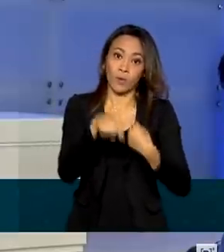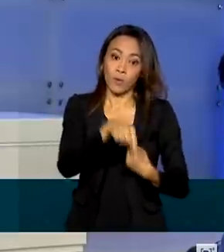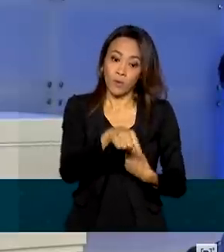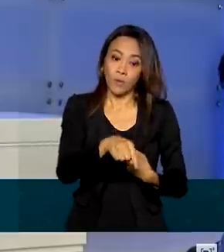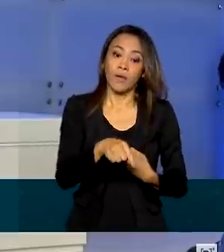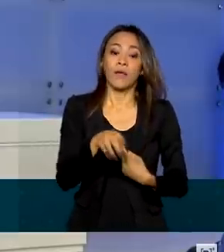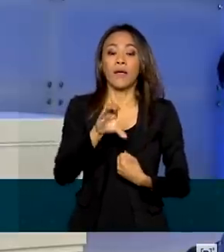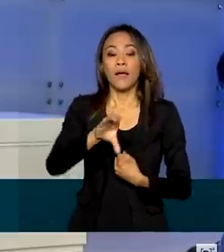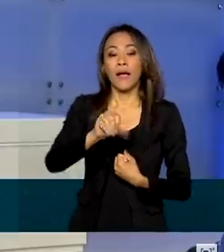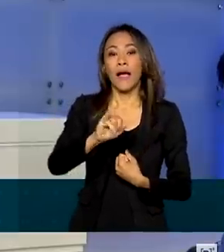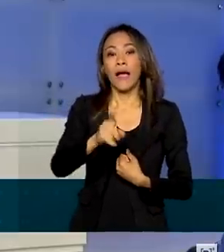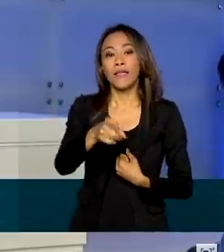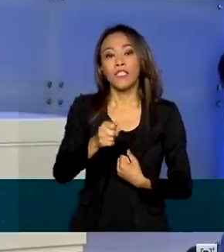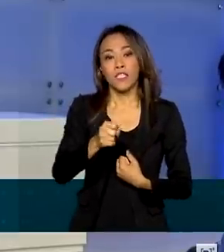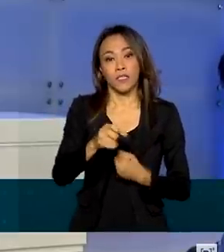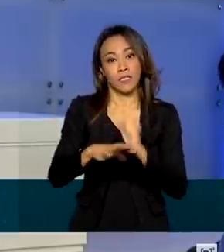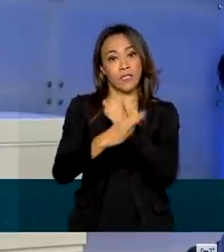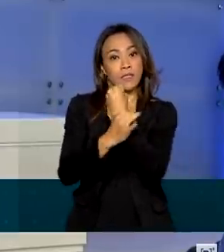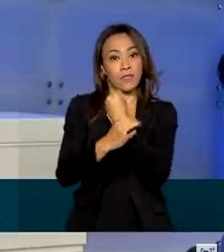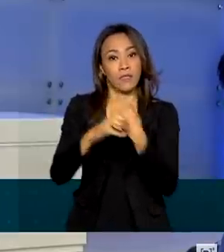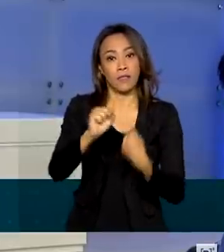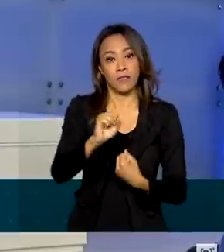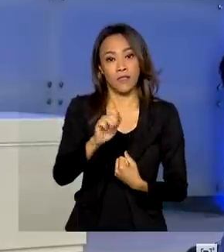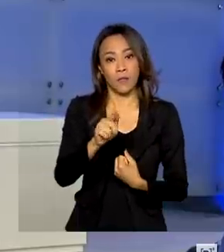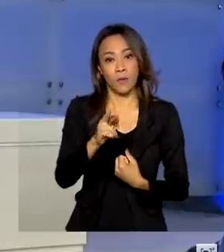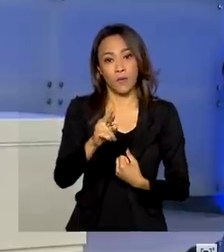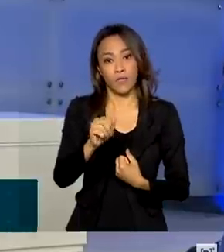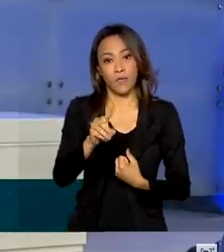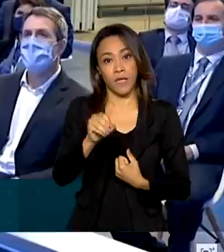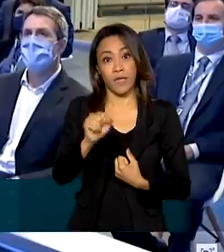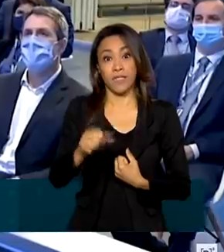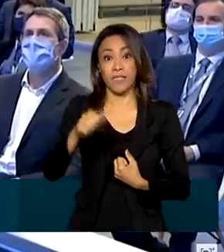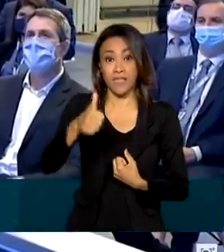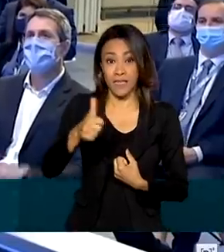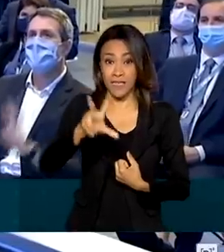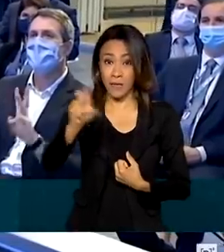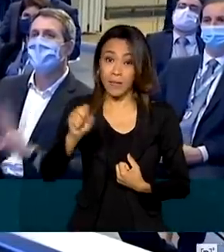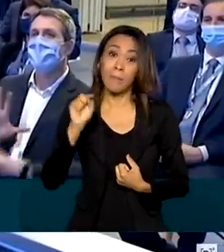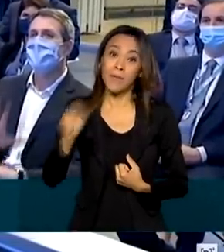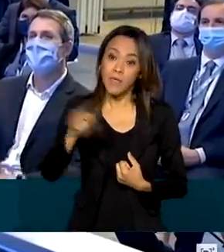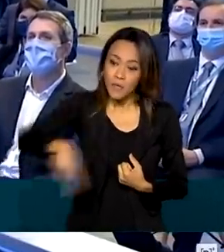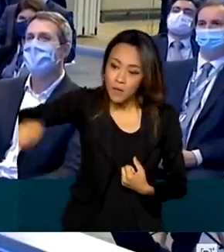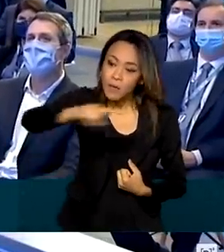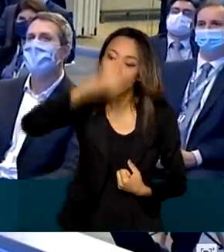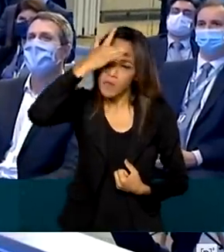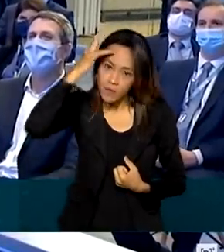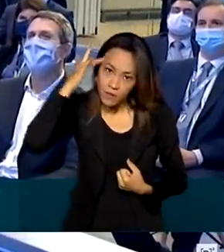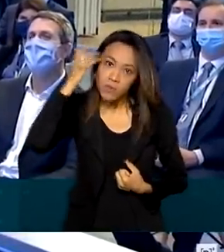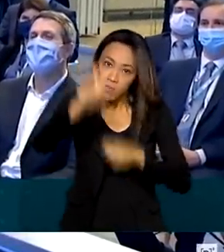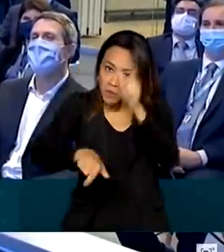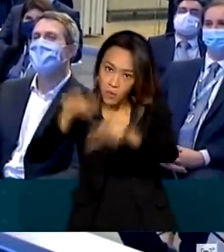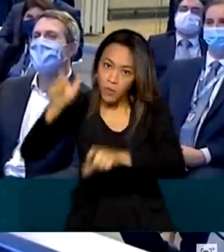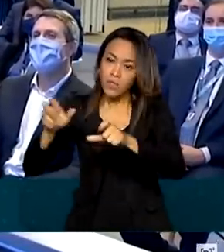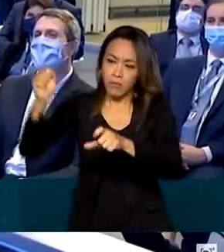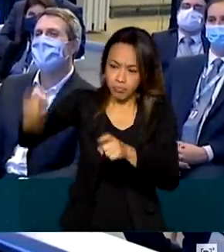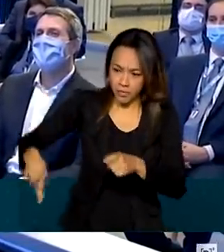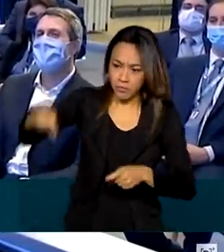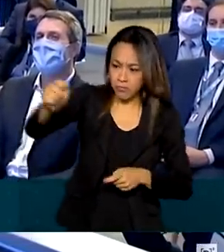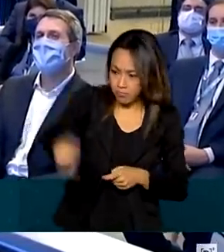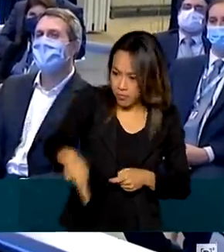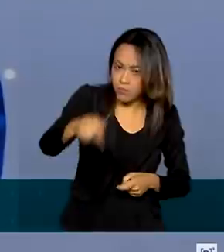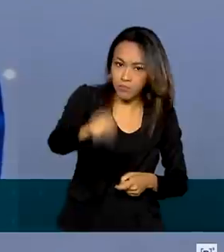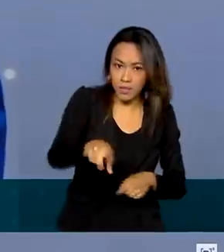Seguridade já estreia com 150 mil acionistas, sendo 50 mil deles aposentados e